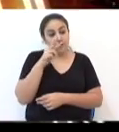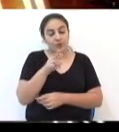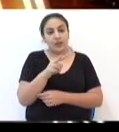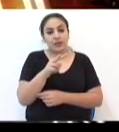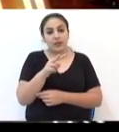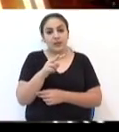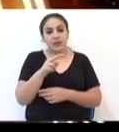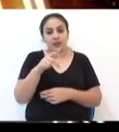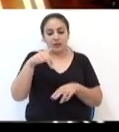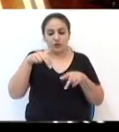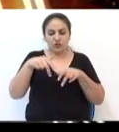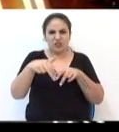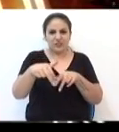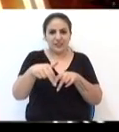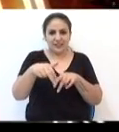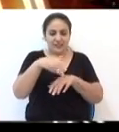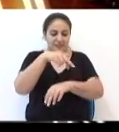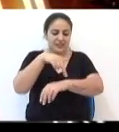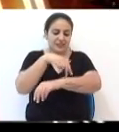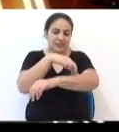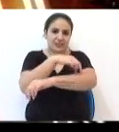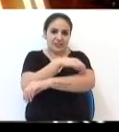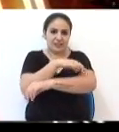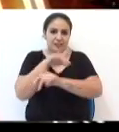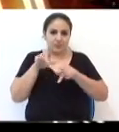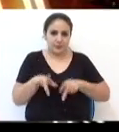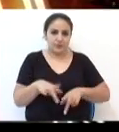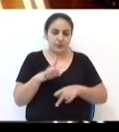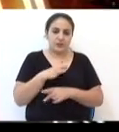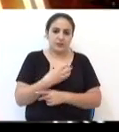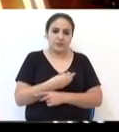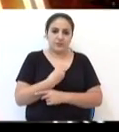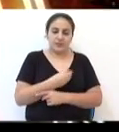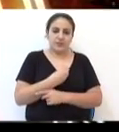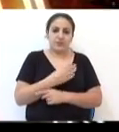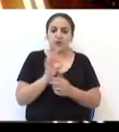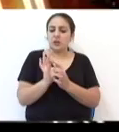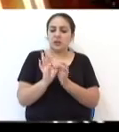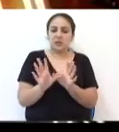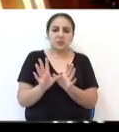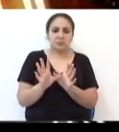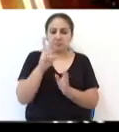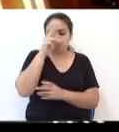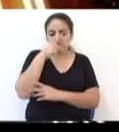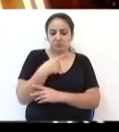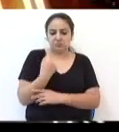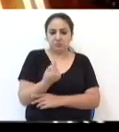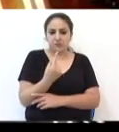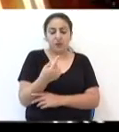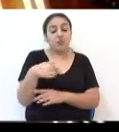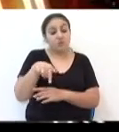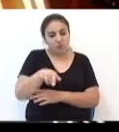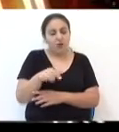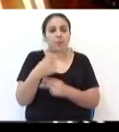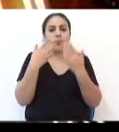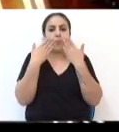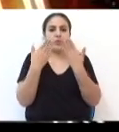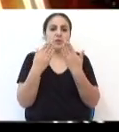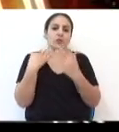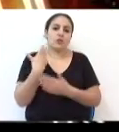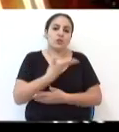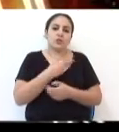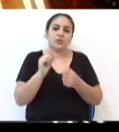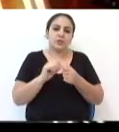ao desfile, em que essas pessoas que vão lá, delivam espontânea vontade para mostrar o que a gente está fazendo,